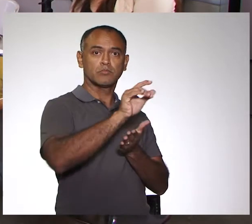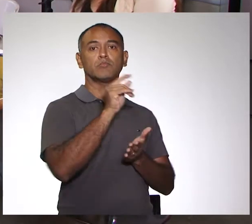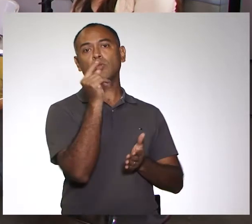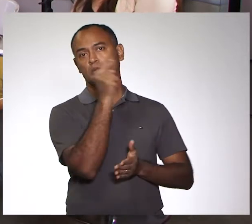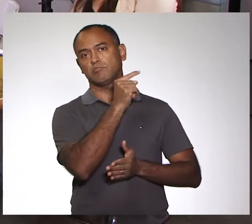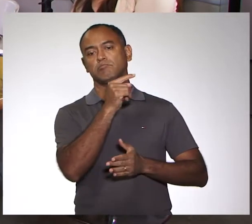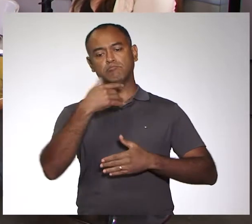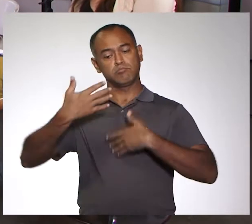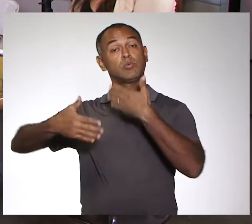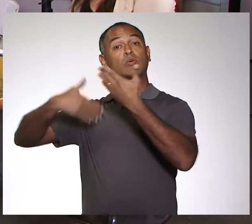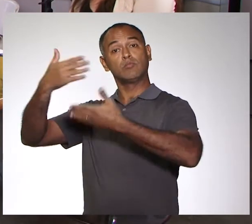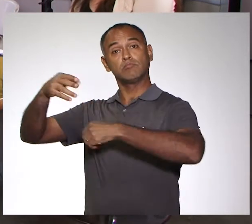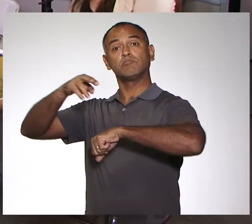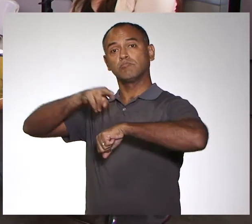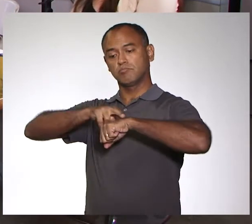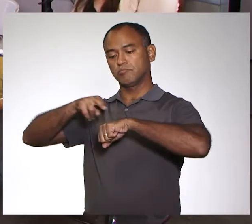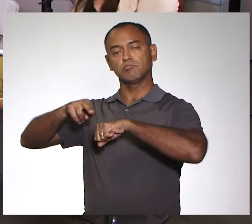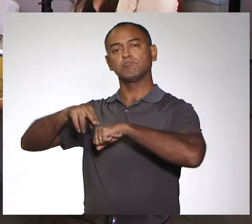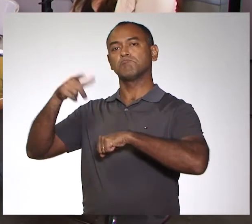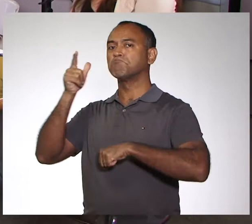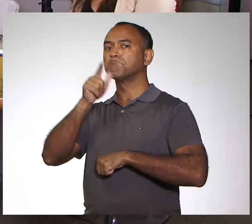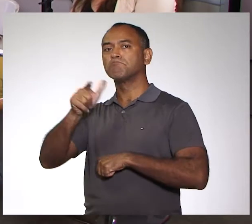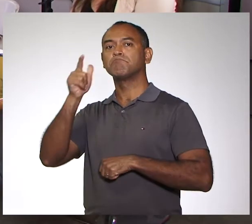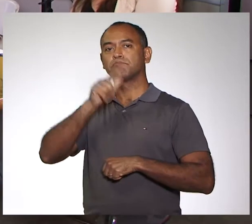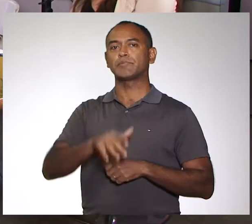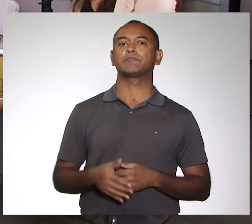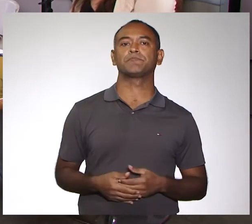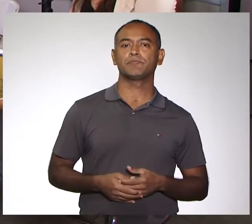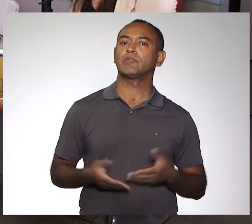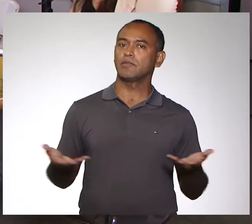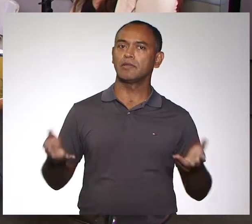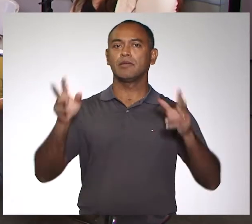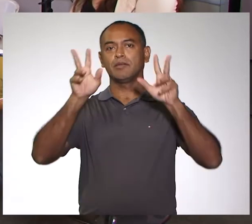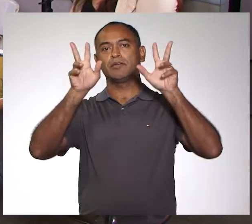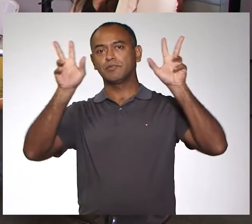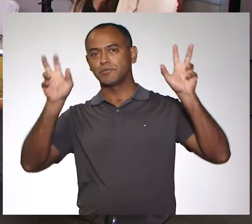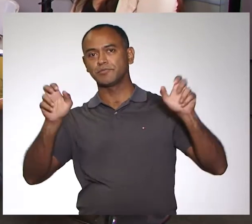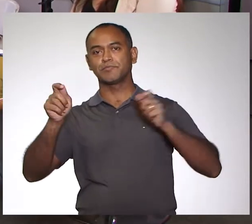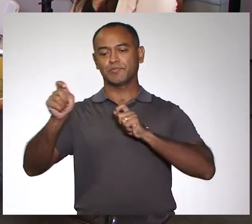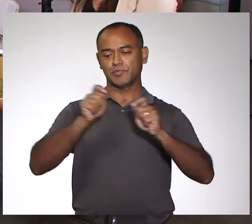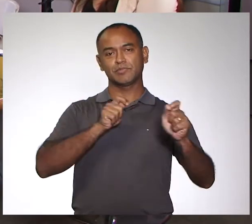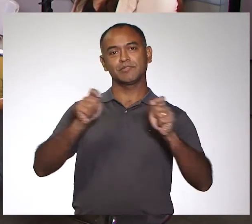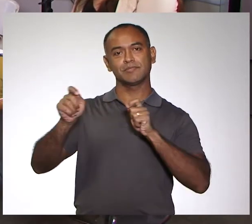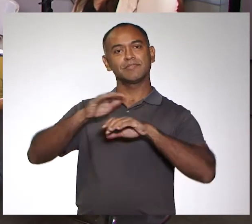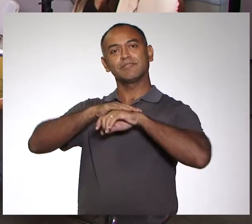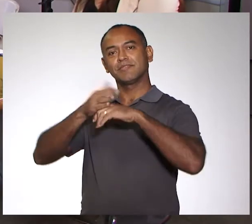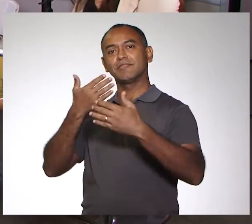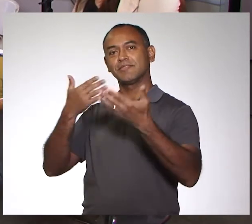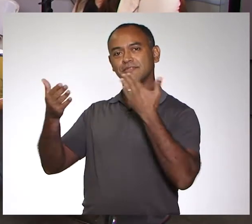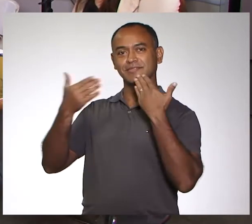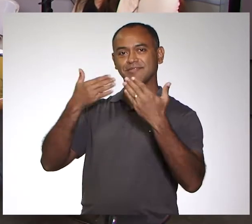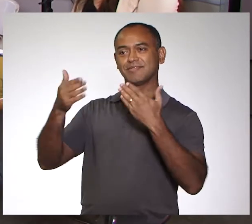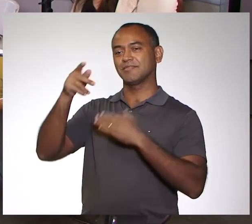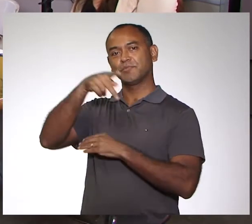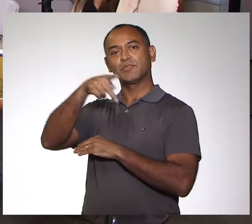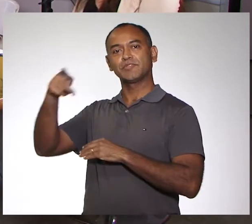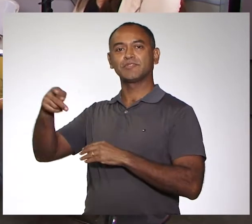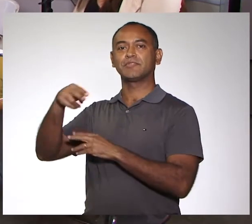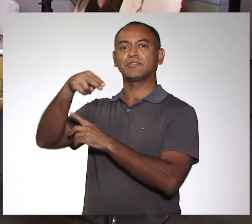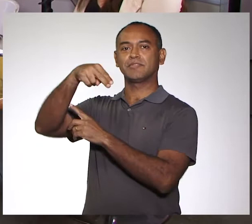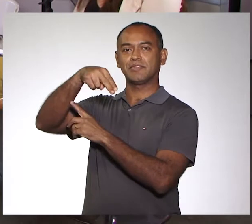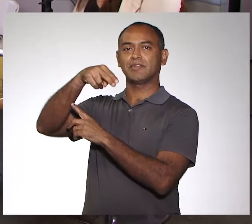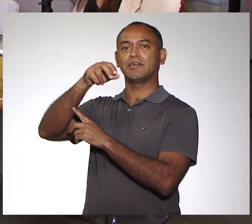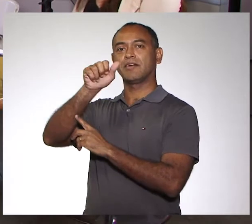em Roraima, no nosso estado. Certo. O assunto é gestão e nós estamos conversando com a professora Fabiana